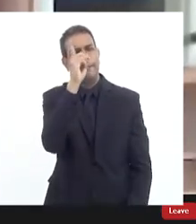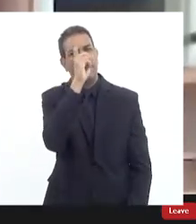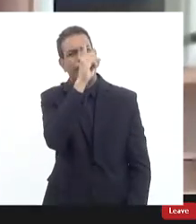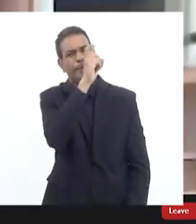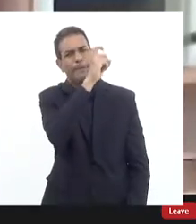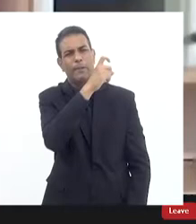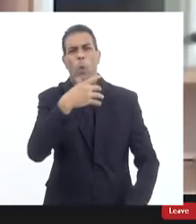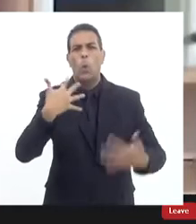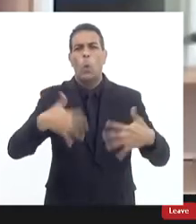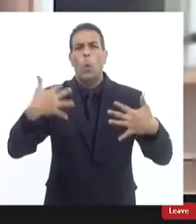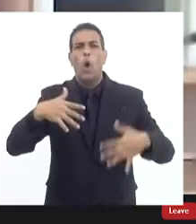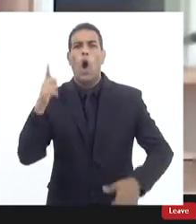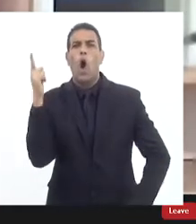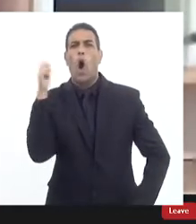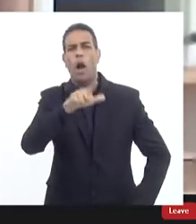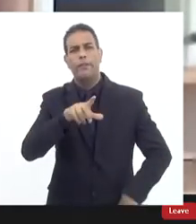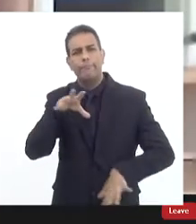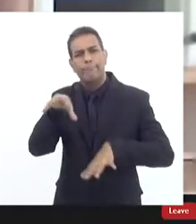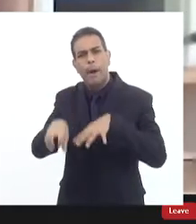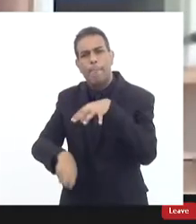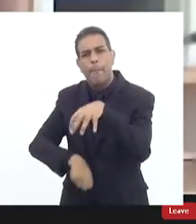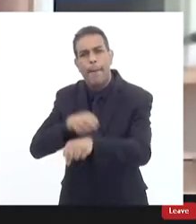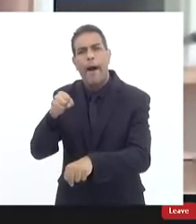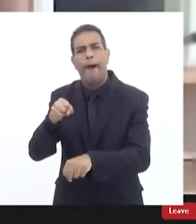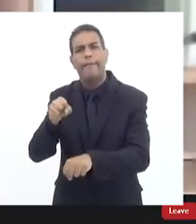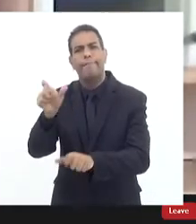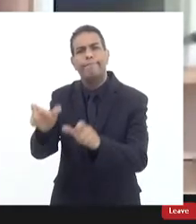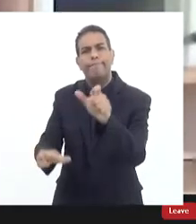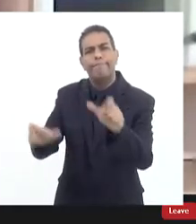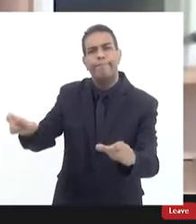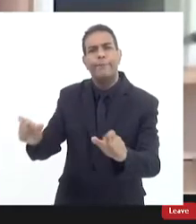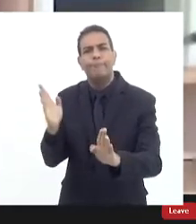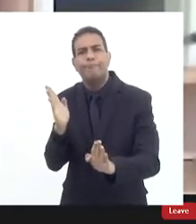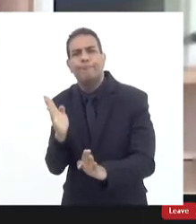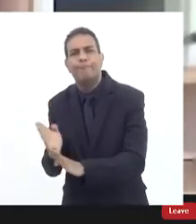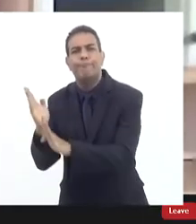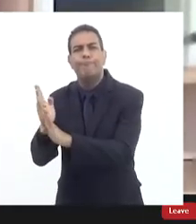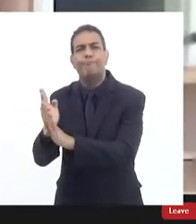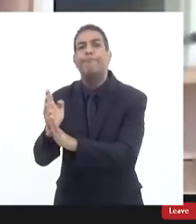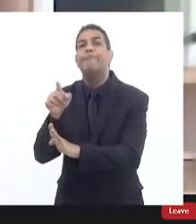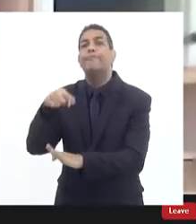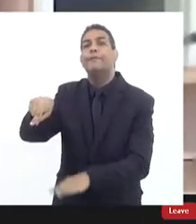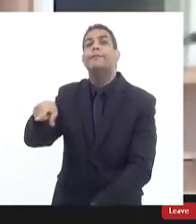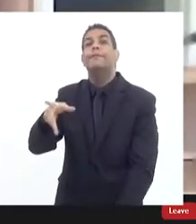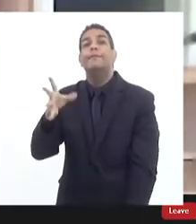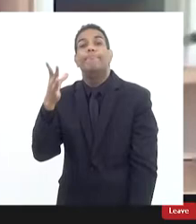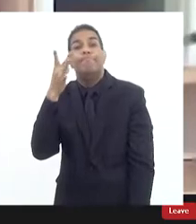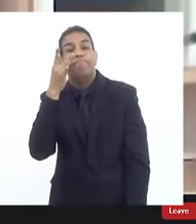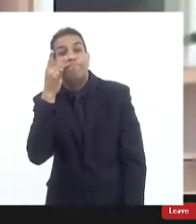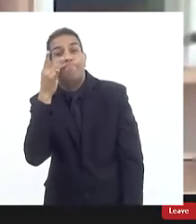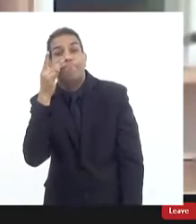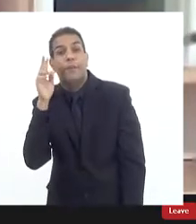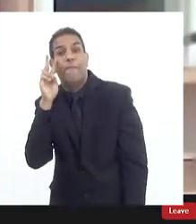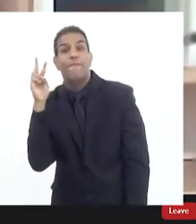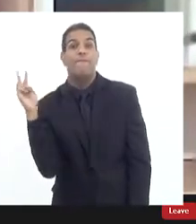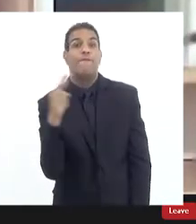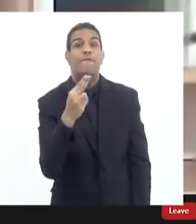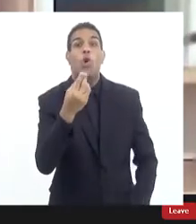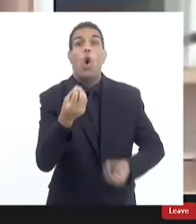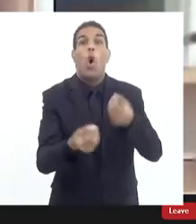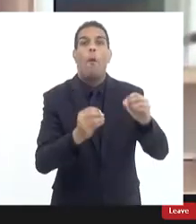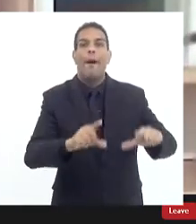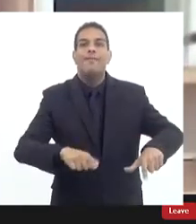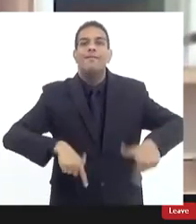buscar pessoas que tenham tido acesso ainda que indiretamente à dinâmica daquela operação